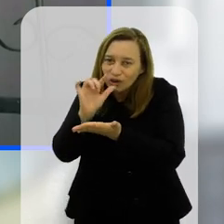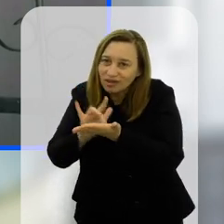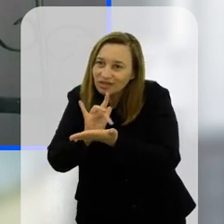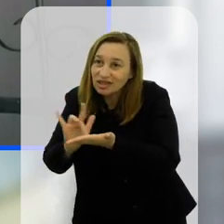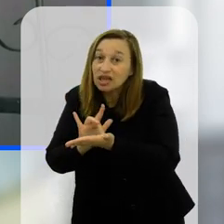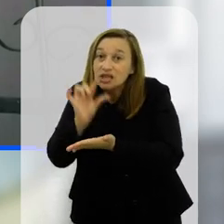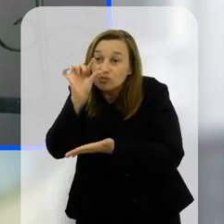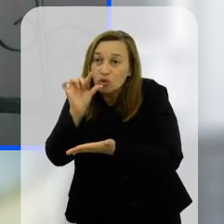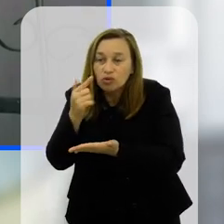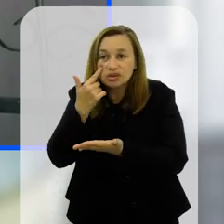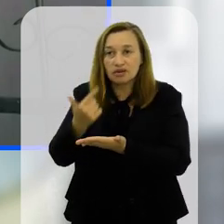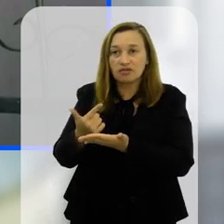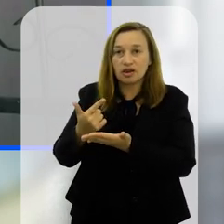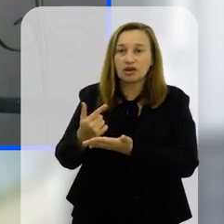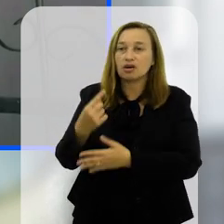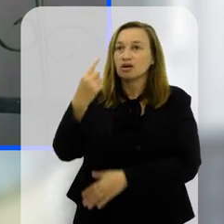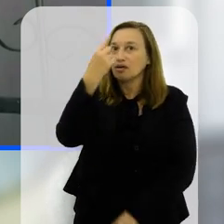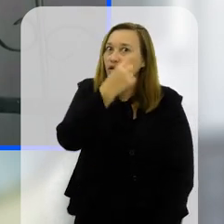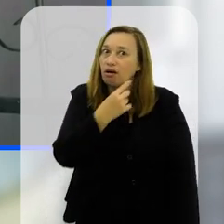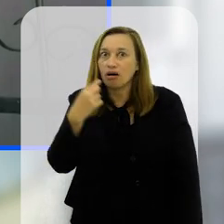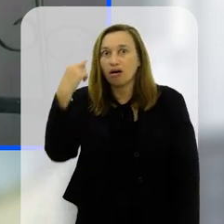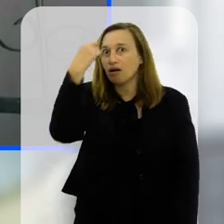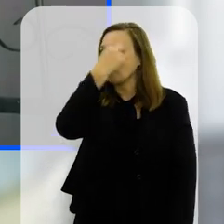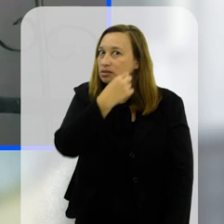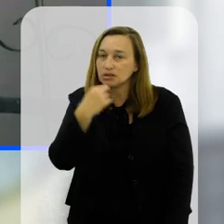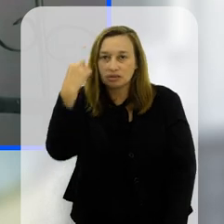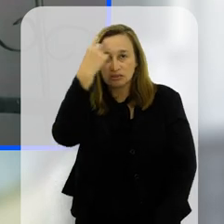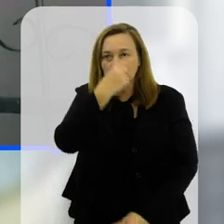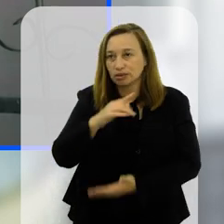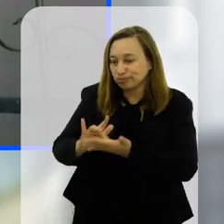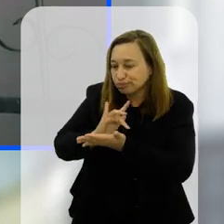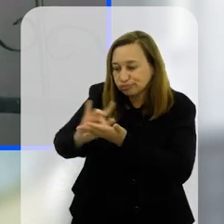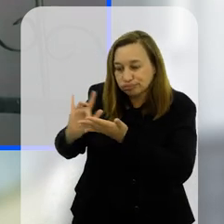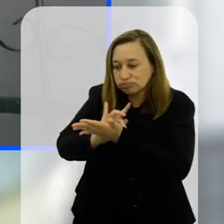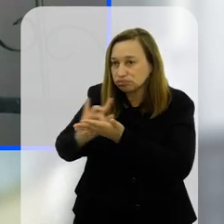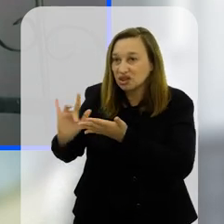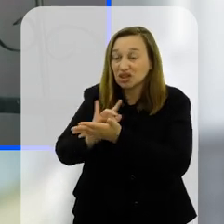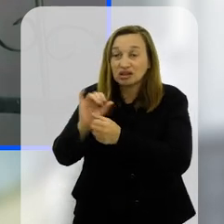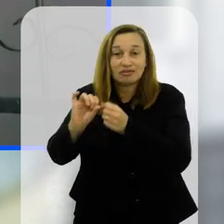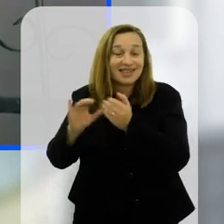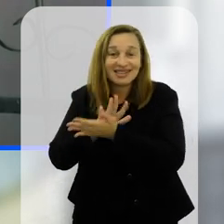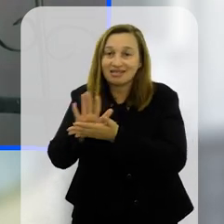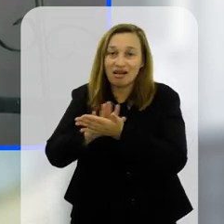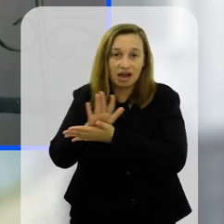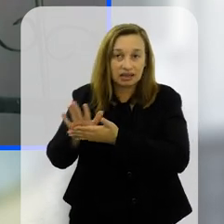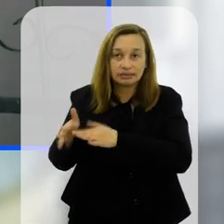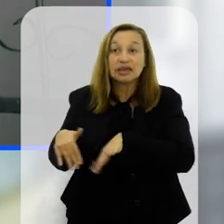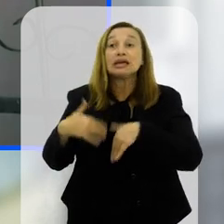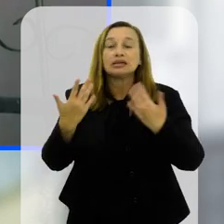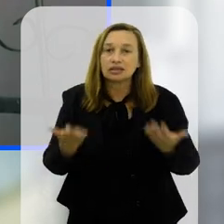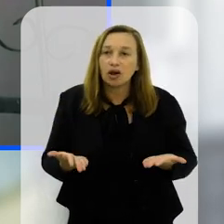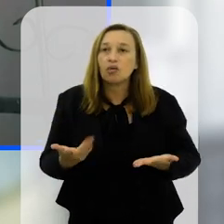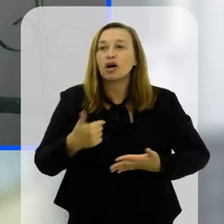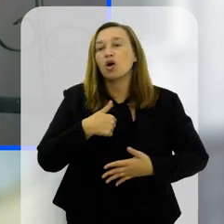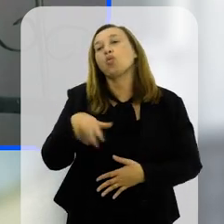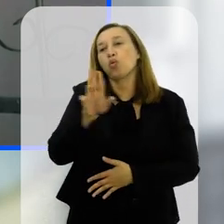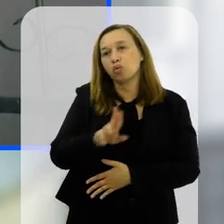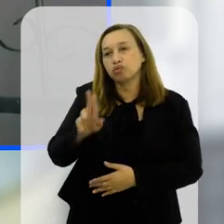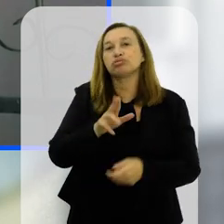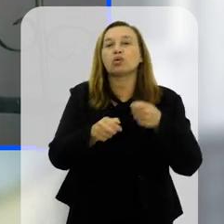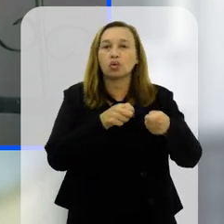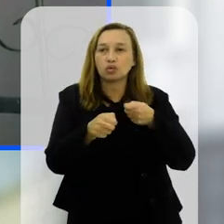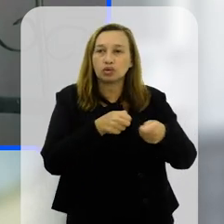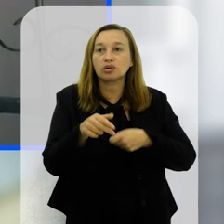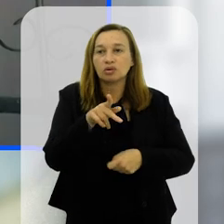pouquinho e desse pouquinho quando você vê você já passou muitas horas ali na tela e acaba não fazendo o que você deveria fazer então